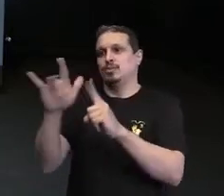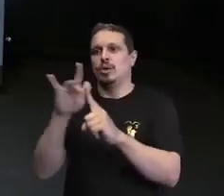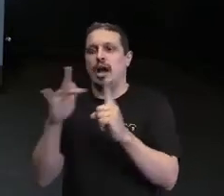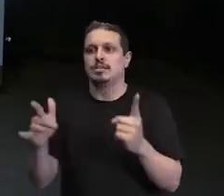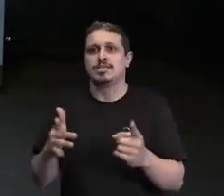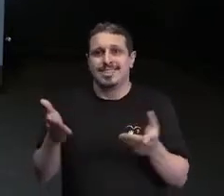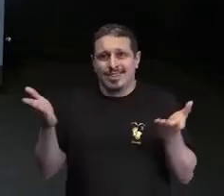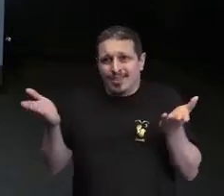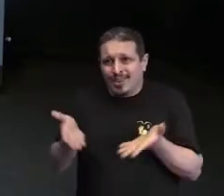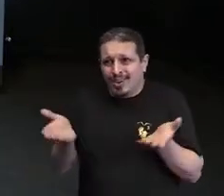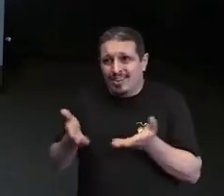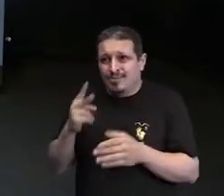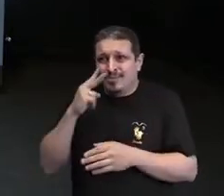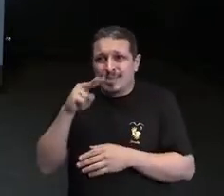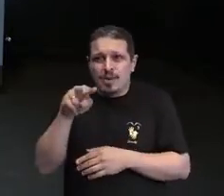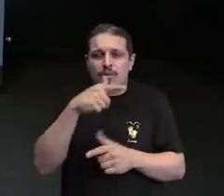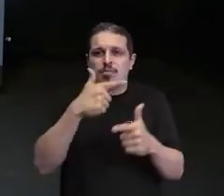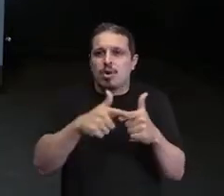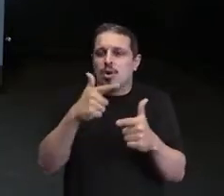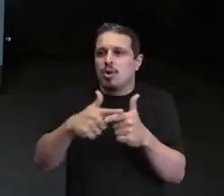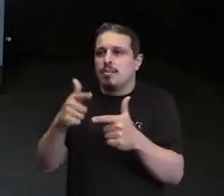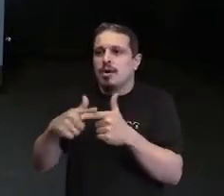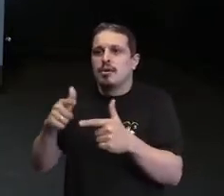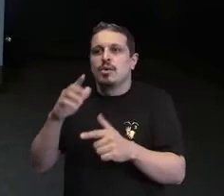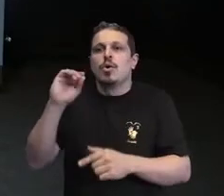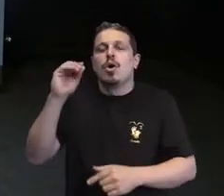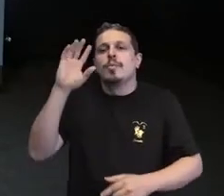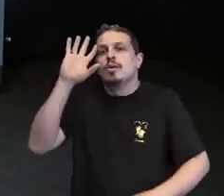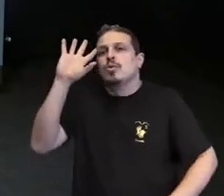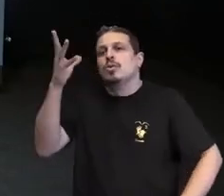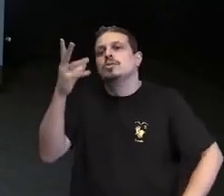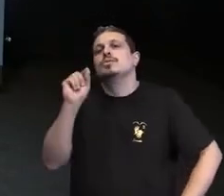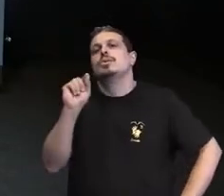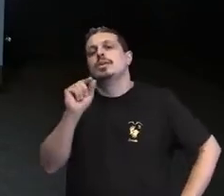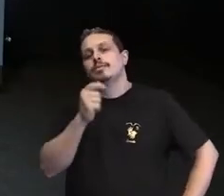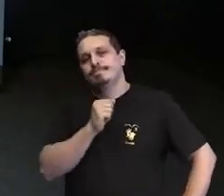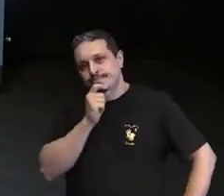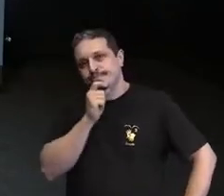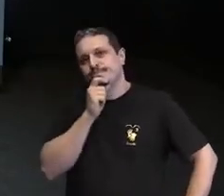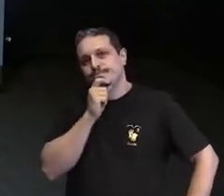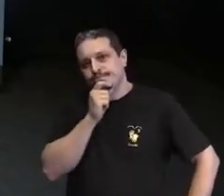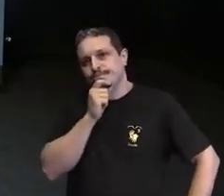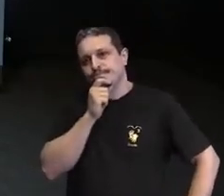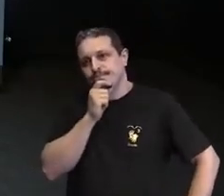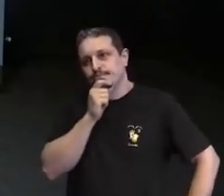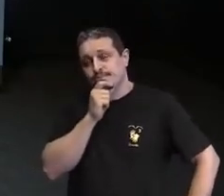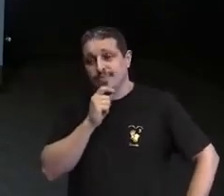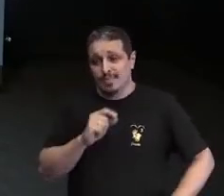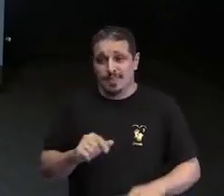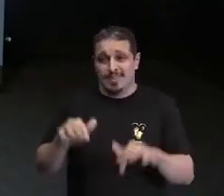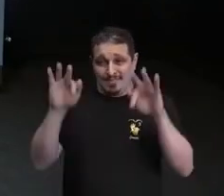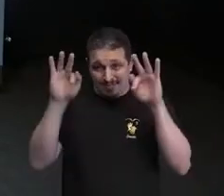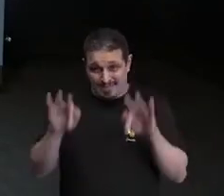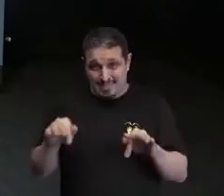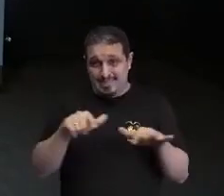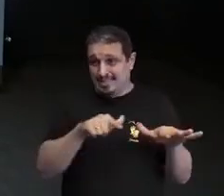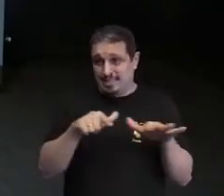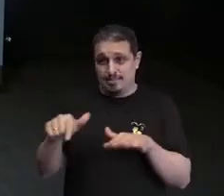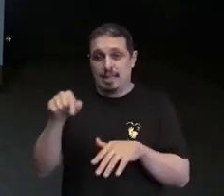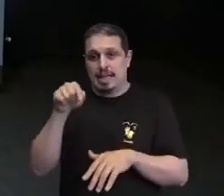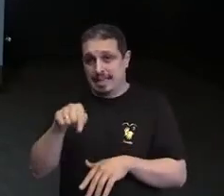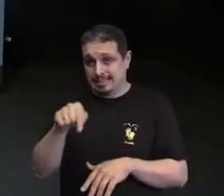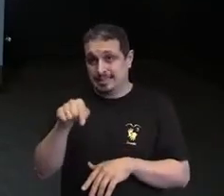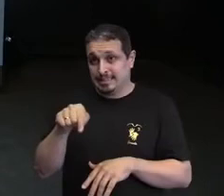soluções. E é exatamente o motivo que nós estamos aqui, no final de semana inteiro, com tantas pessoas representando a